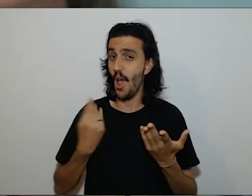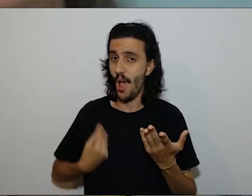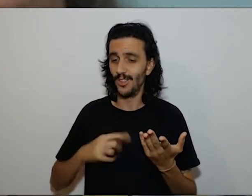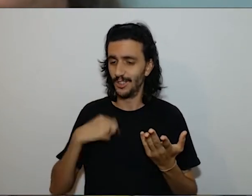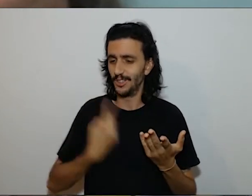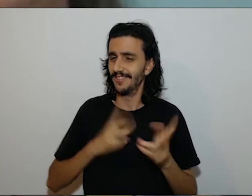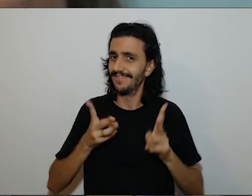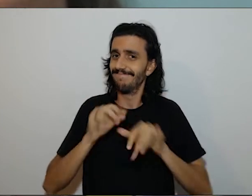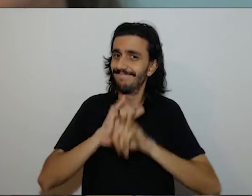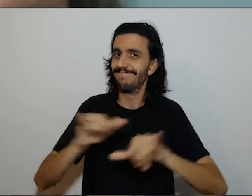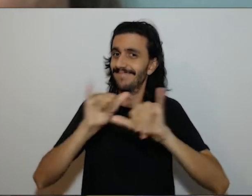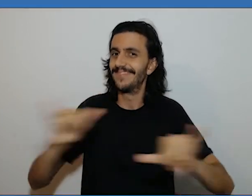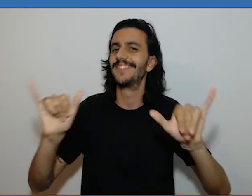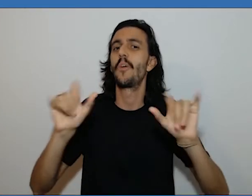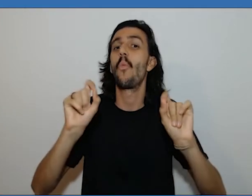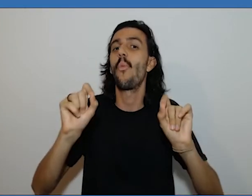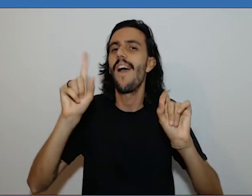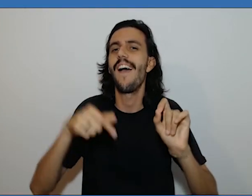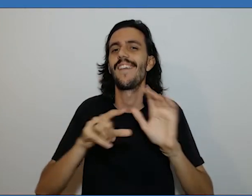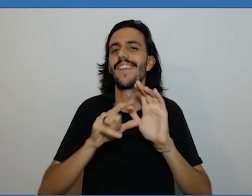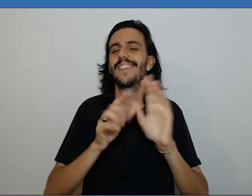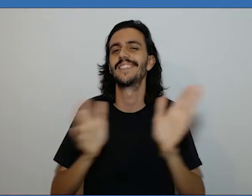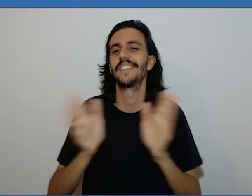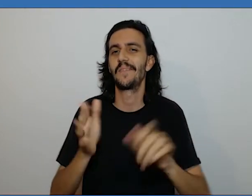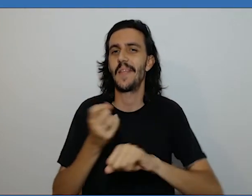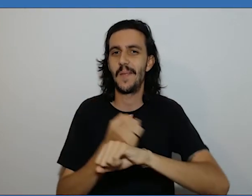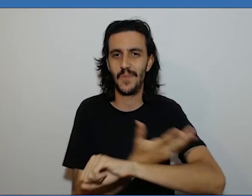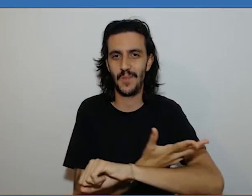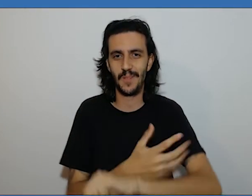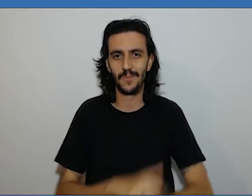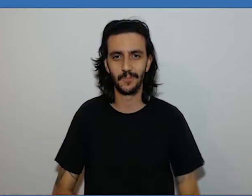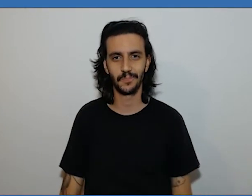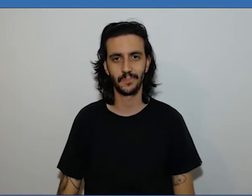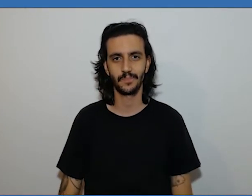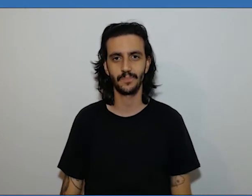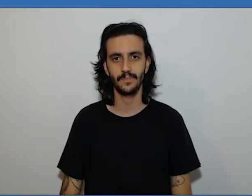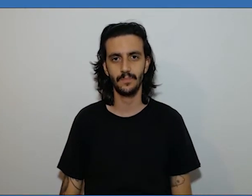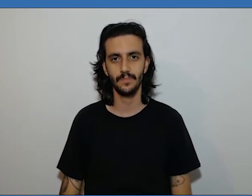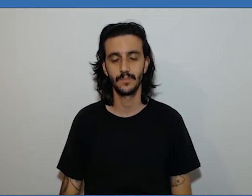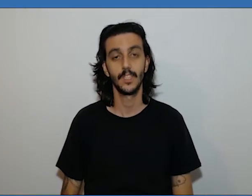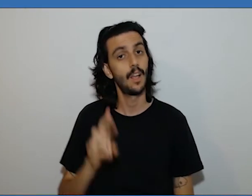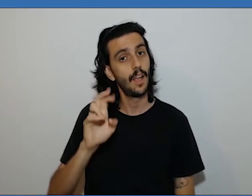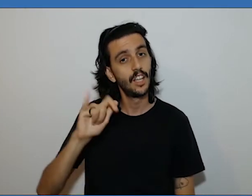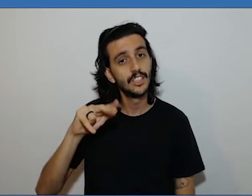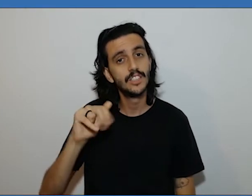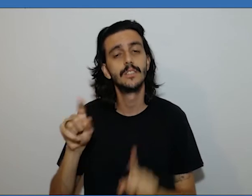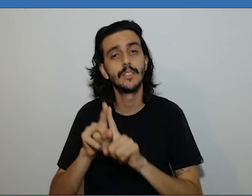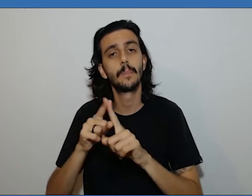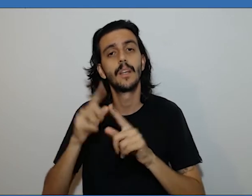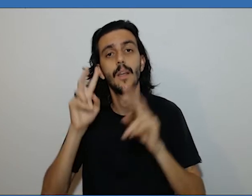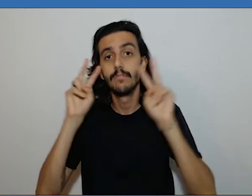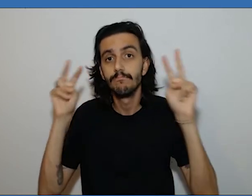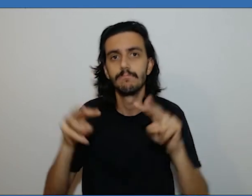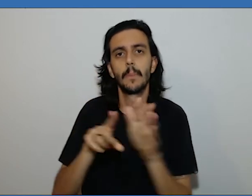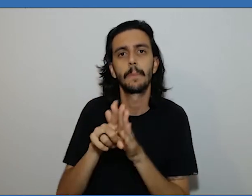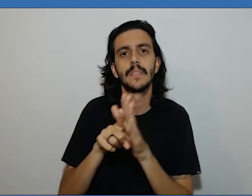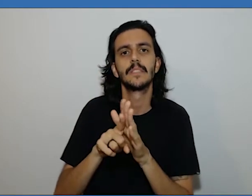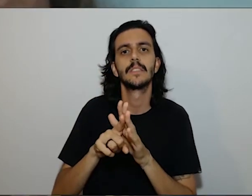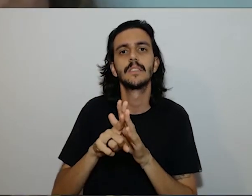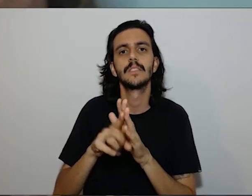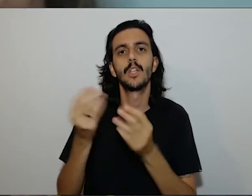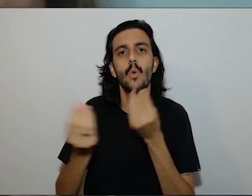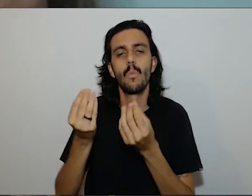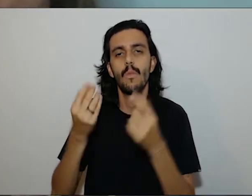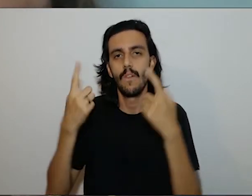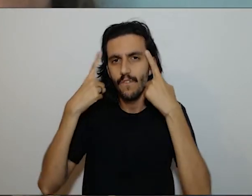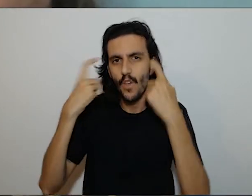conceito de acessibilidade emocional Regina também vem trabalhando com as temáticas de gênero e de violência contra a mulher com deficiência